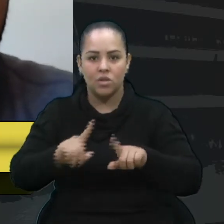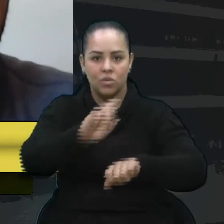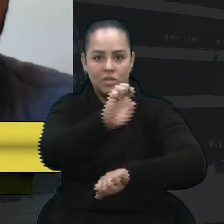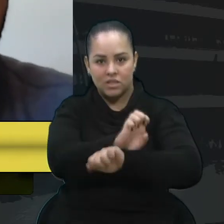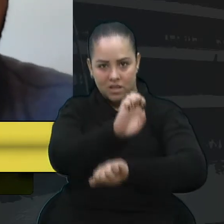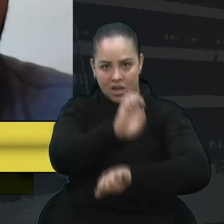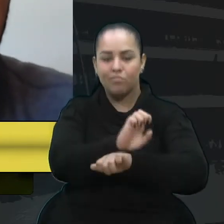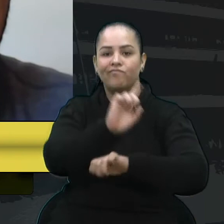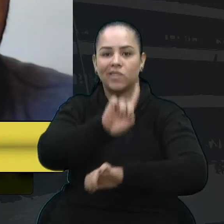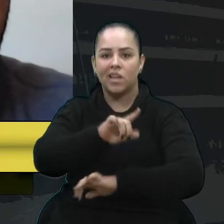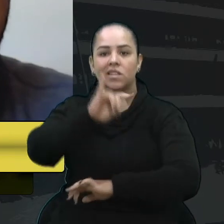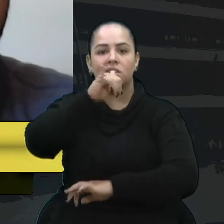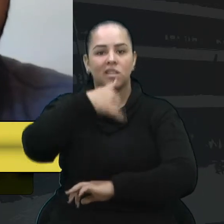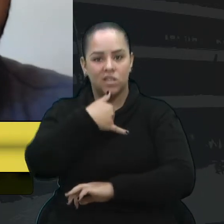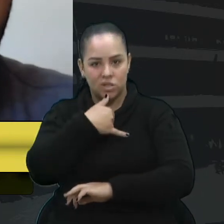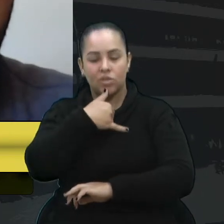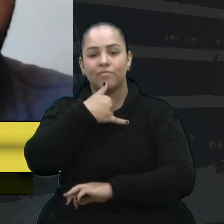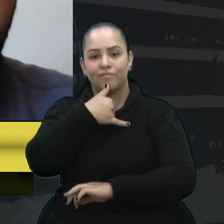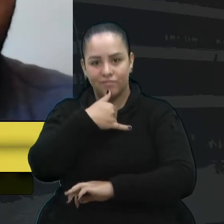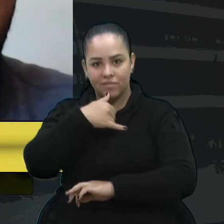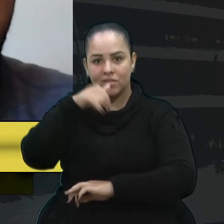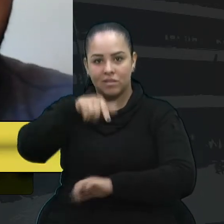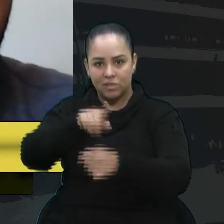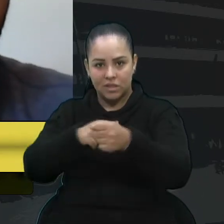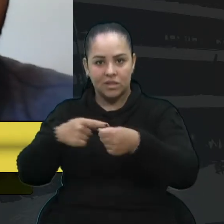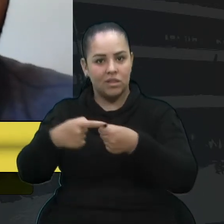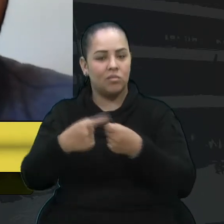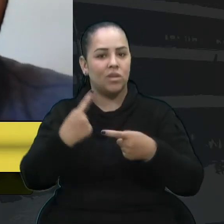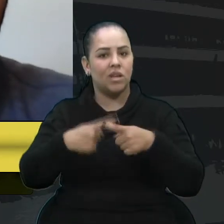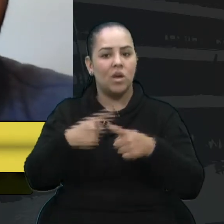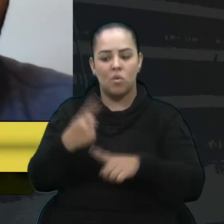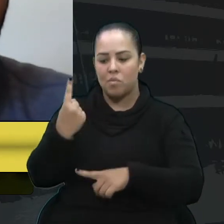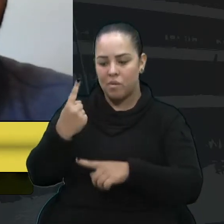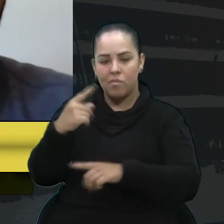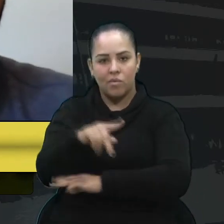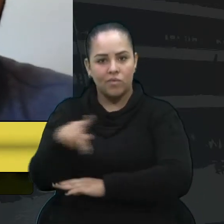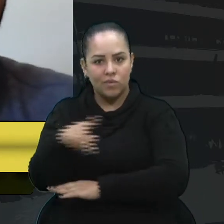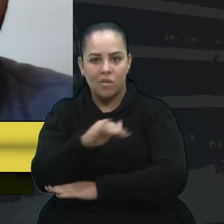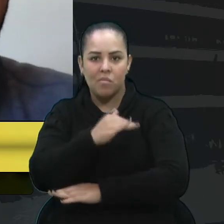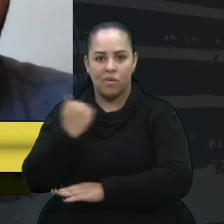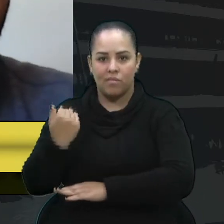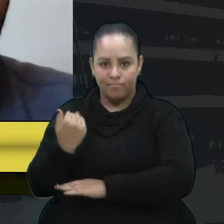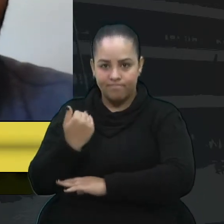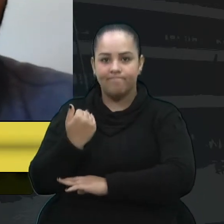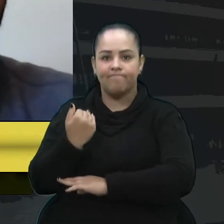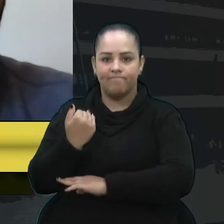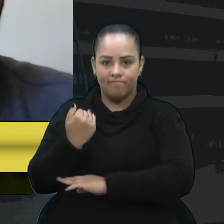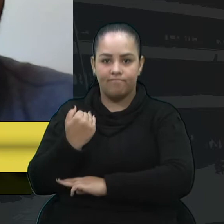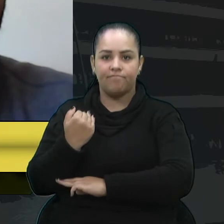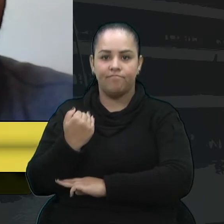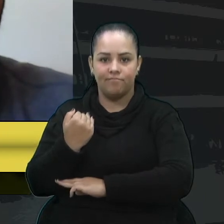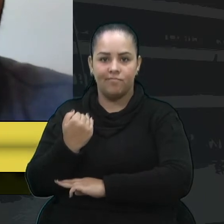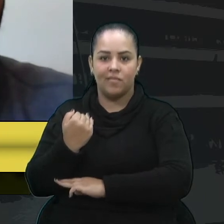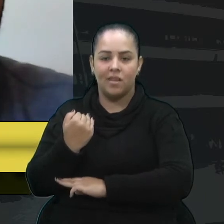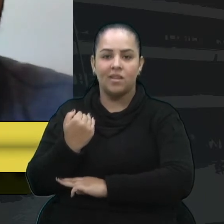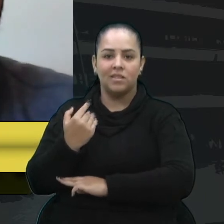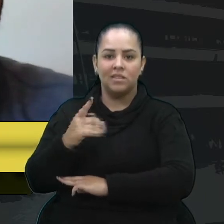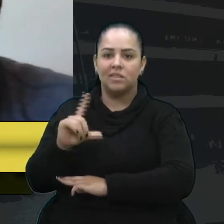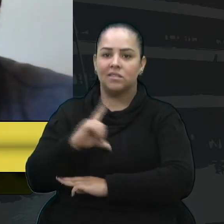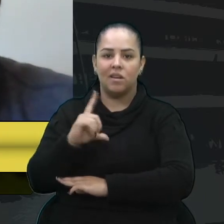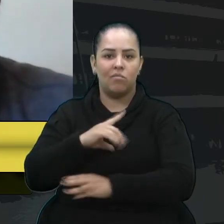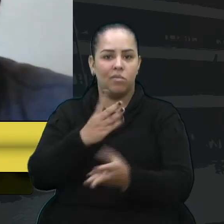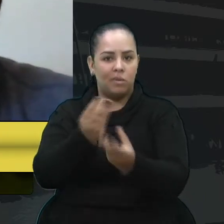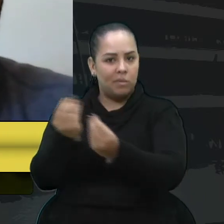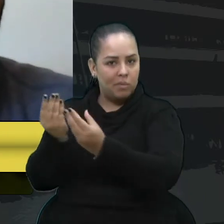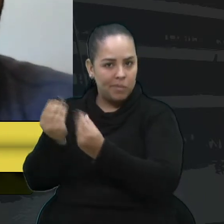muito triste para a nossa cidade que uma professora tenha falecido e tantos outros professores